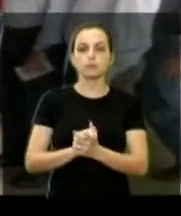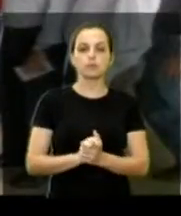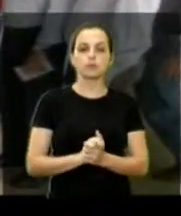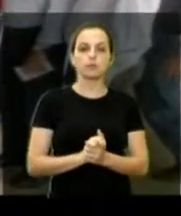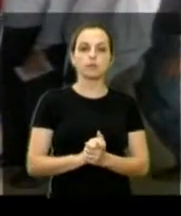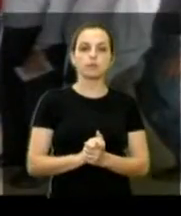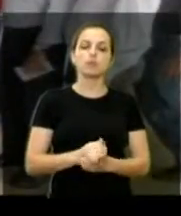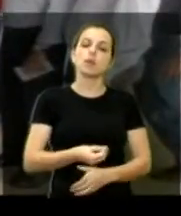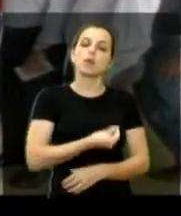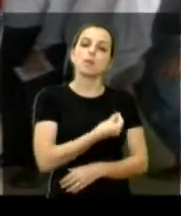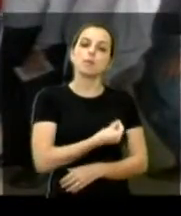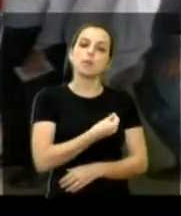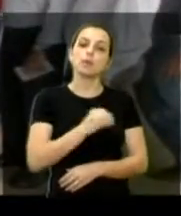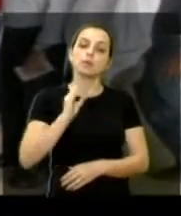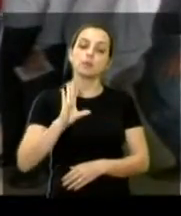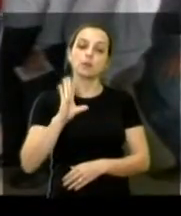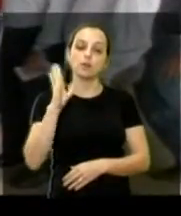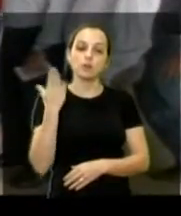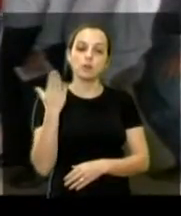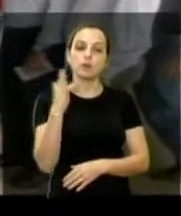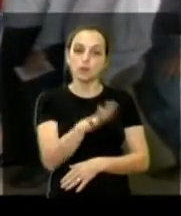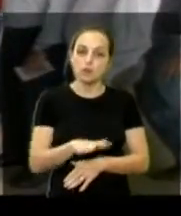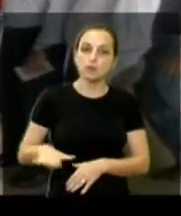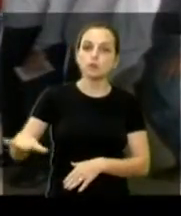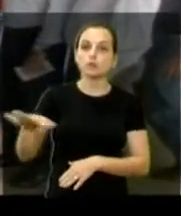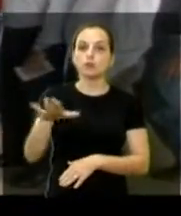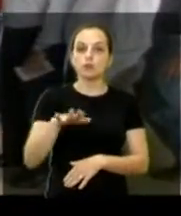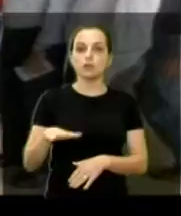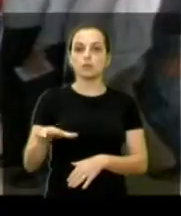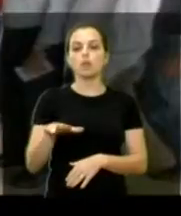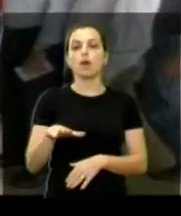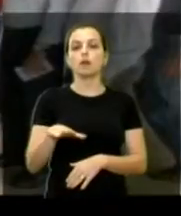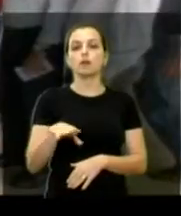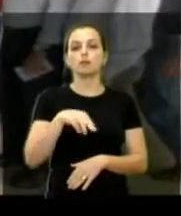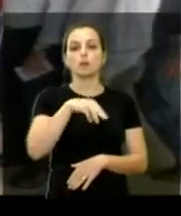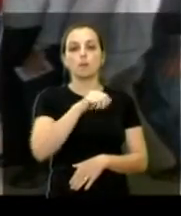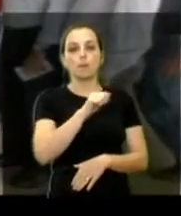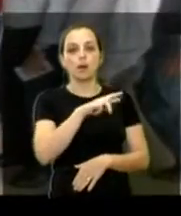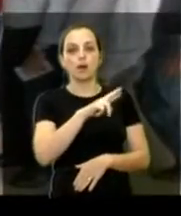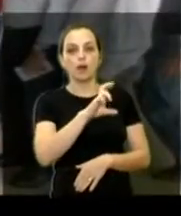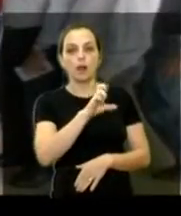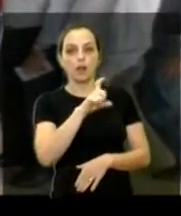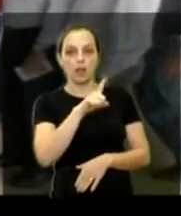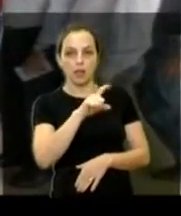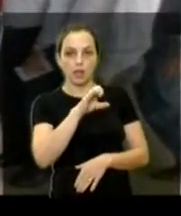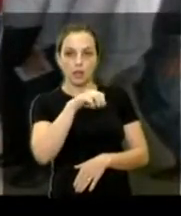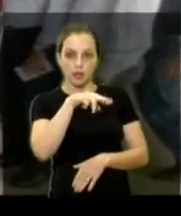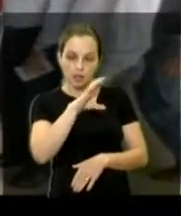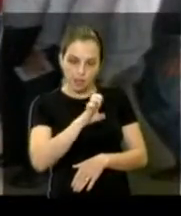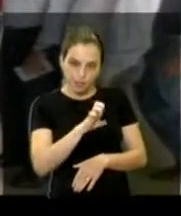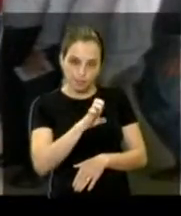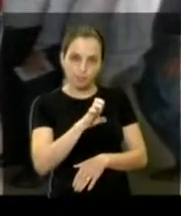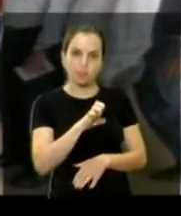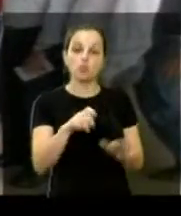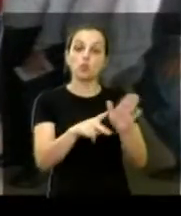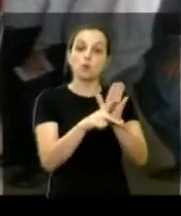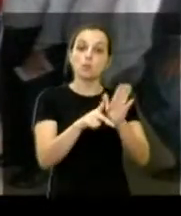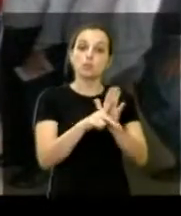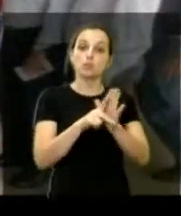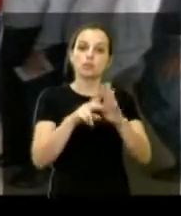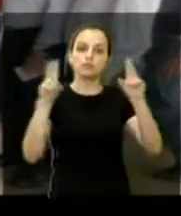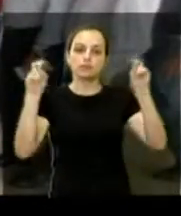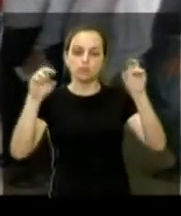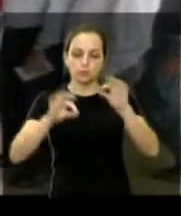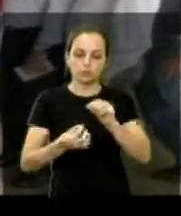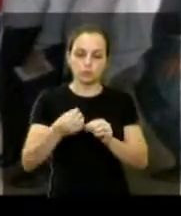Participamos também na inauguração do Espaço de Capacitação e Formação Marlene do Carmo Túlio, o lançamento do projeto Costurando o